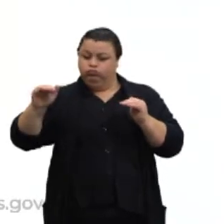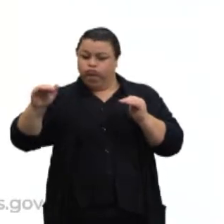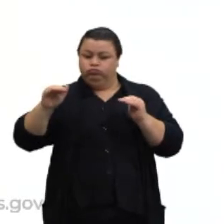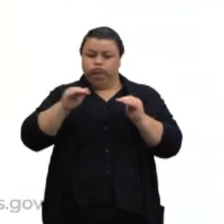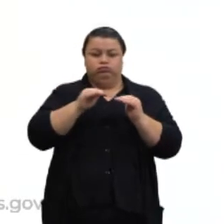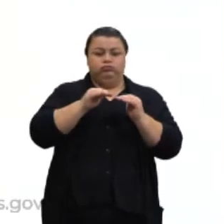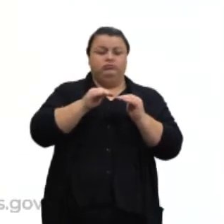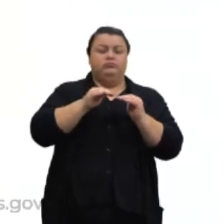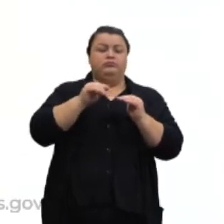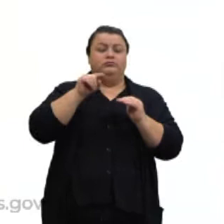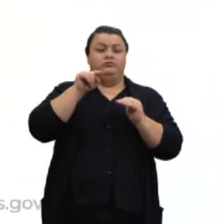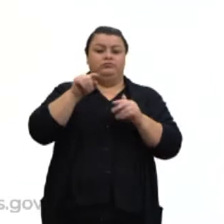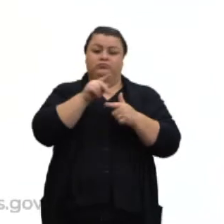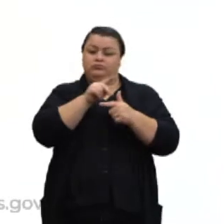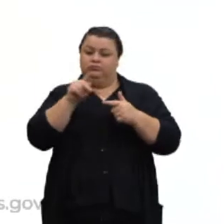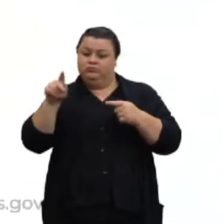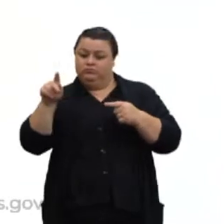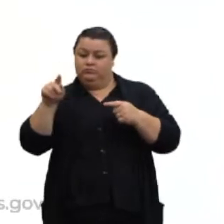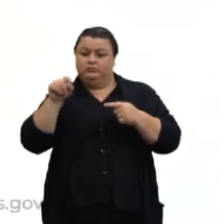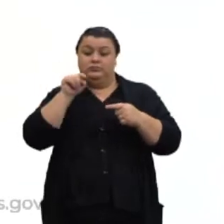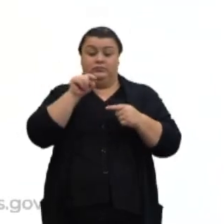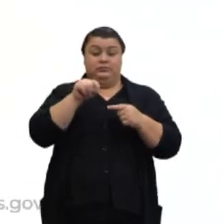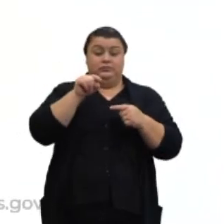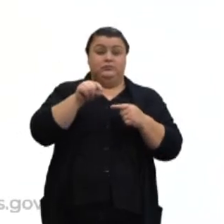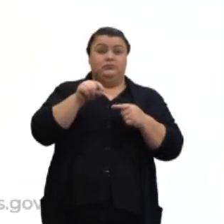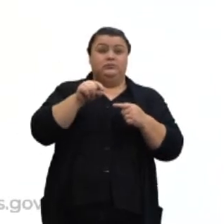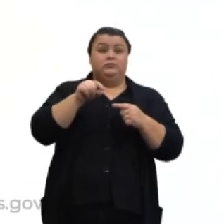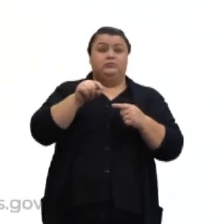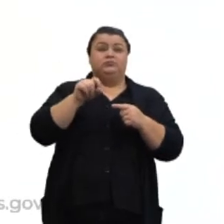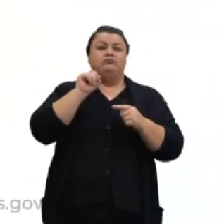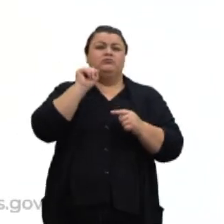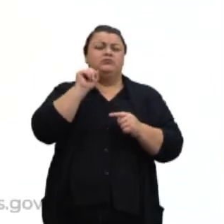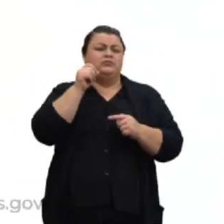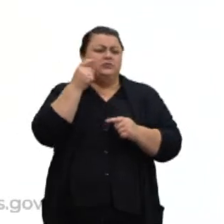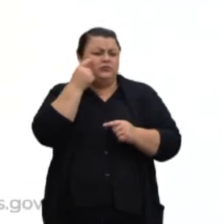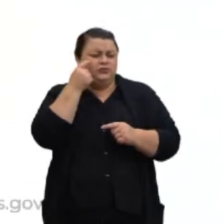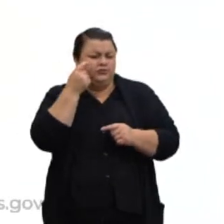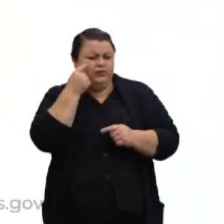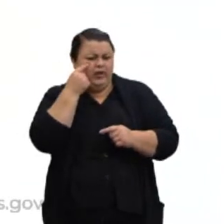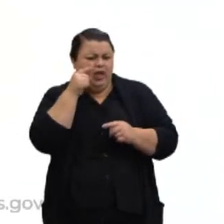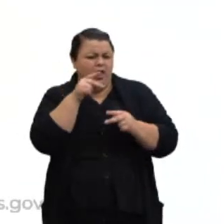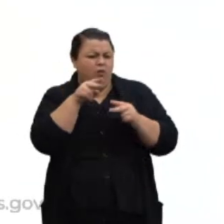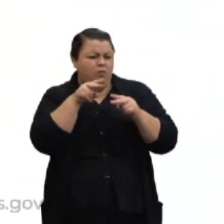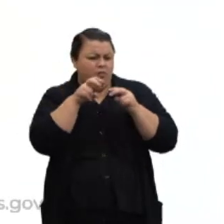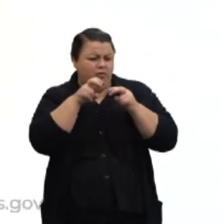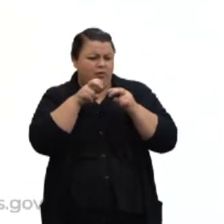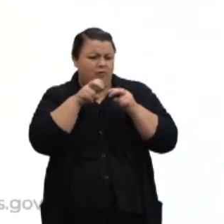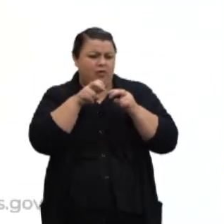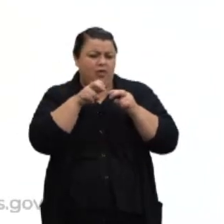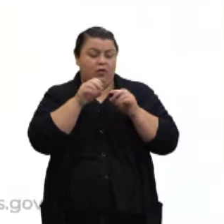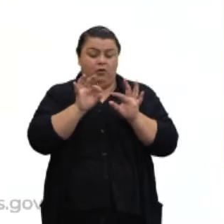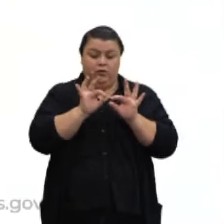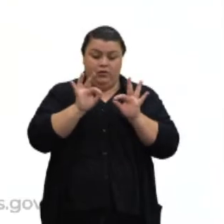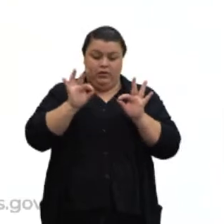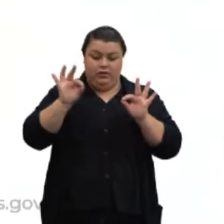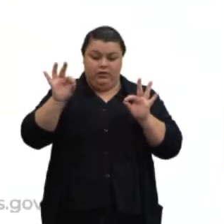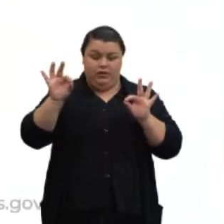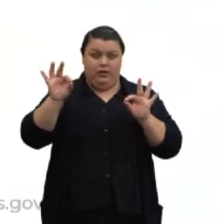Nesses casos de perpendicularismo, o que a gente vai observar? Quando as retas são